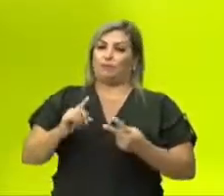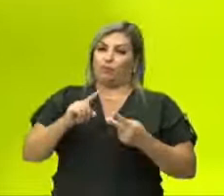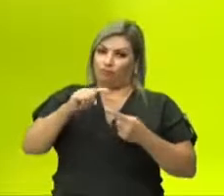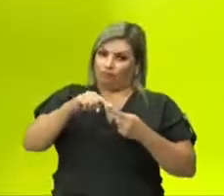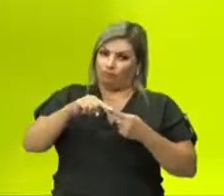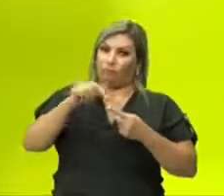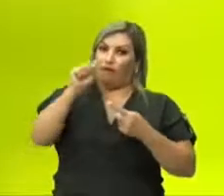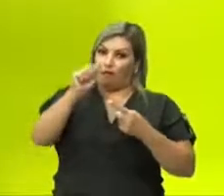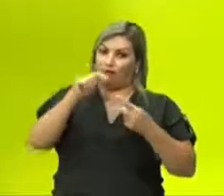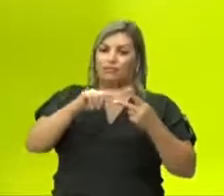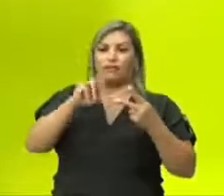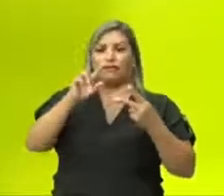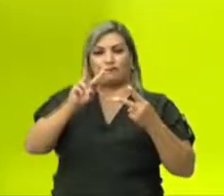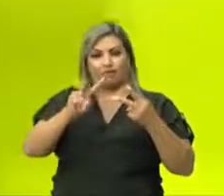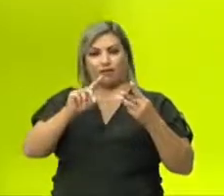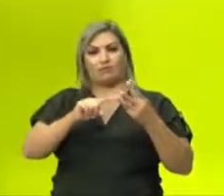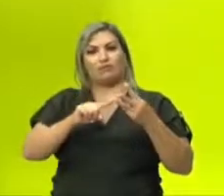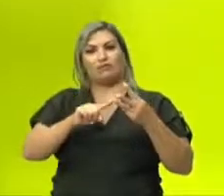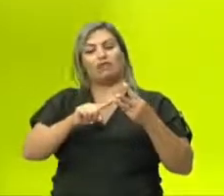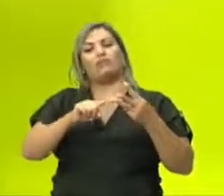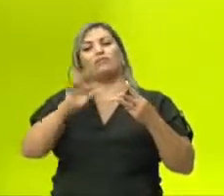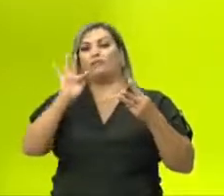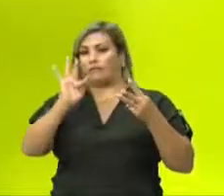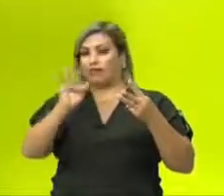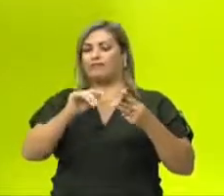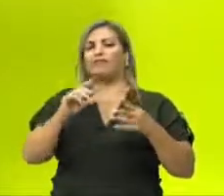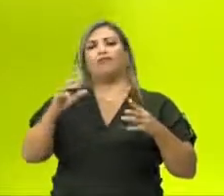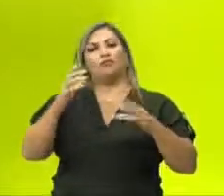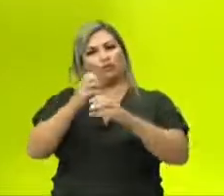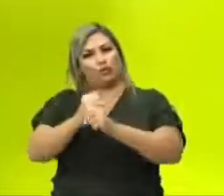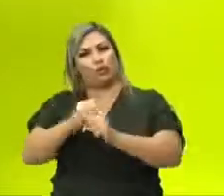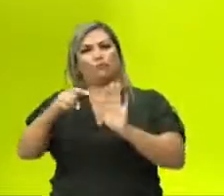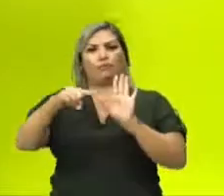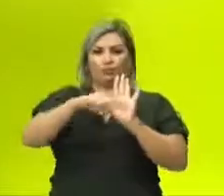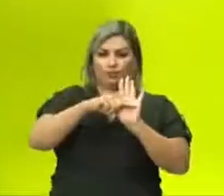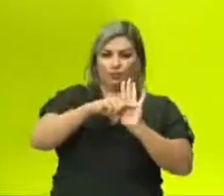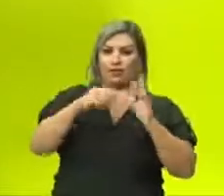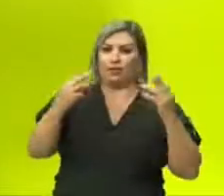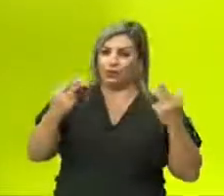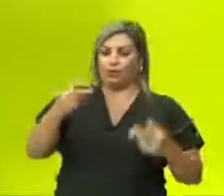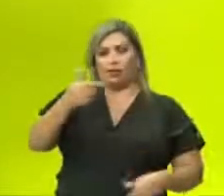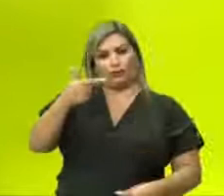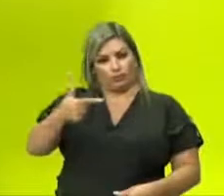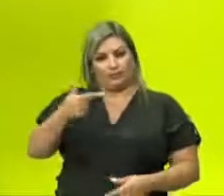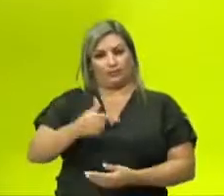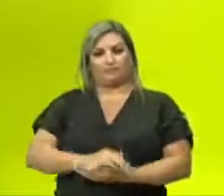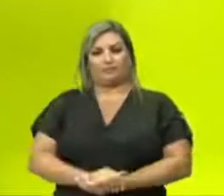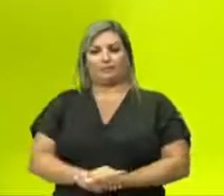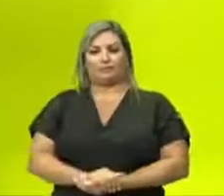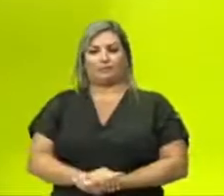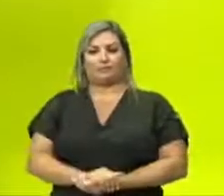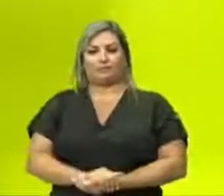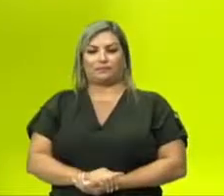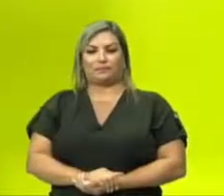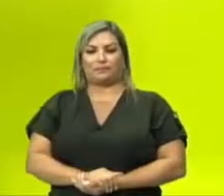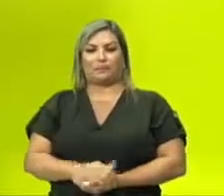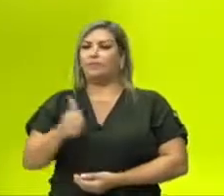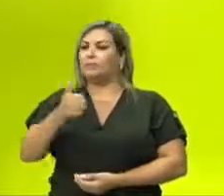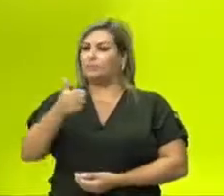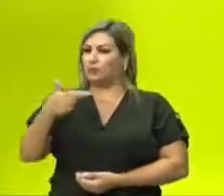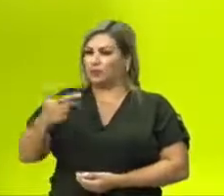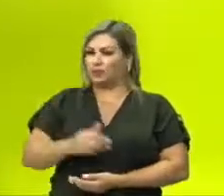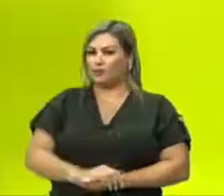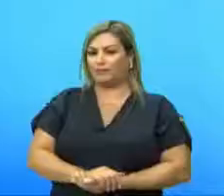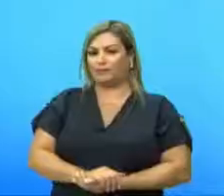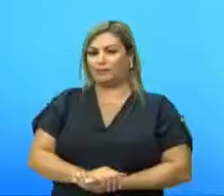pego aresta e faço aquela soma e subtração e tem que ser igual a dois. Então, vamos lá. Então, primeira